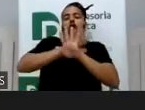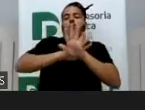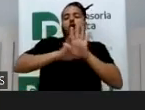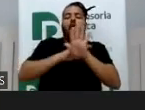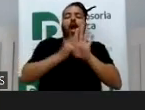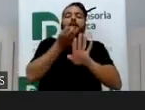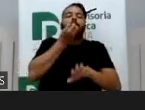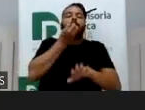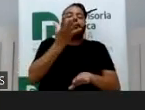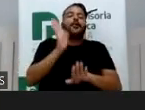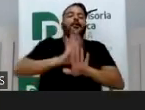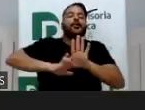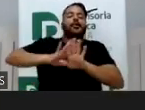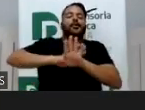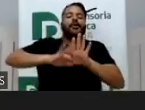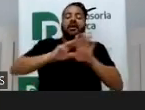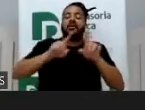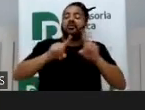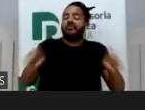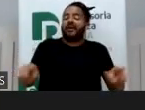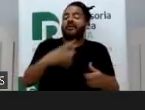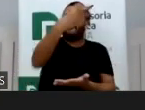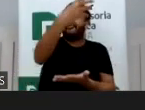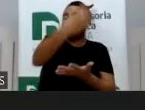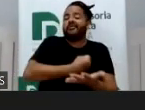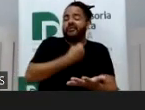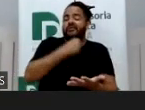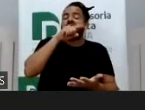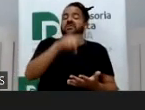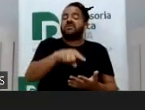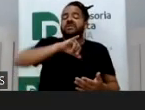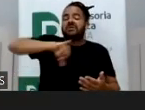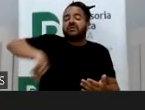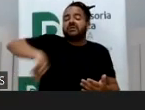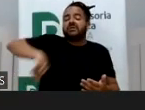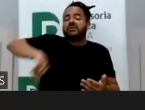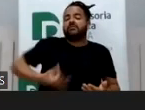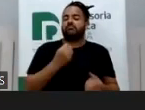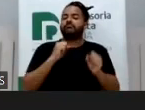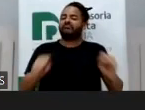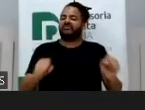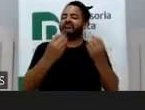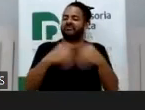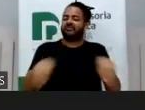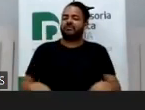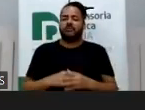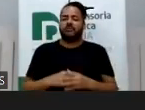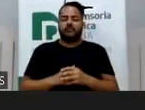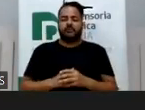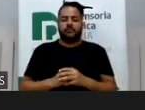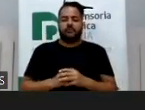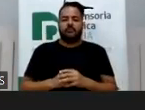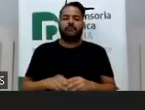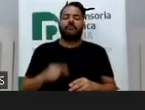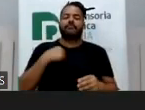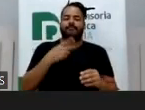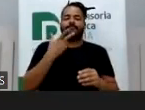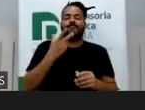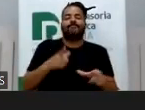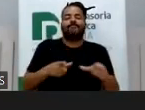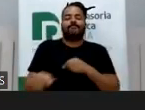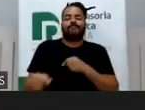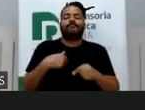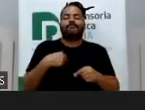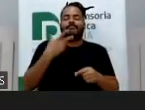Tem um relato que eu trago no meu artigo, né, que eu encontrei numa pesquisa feita por pesquisadoras até asiáticas, acho que